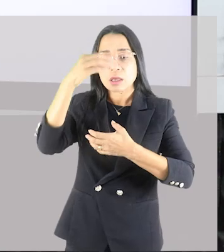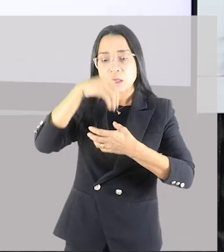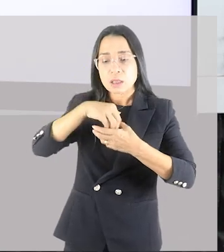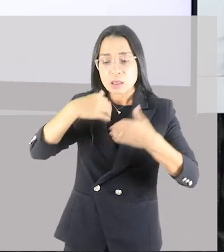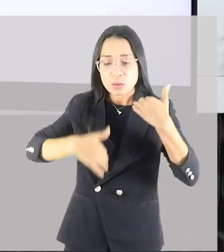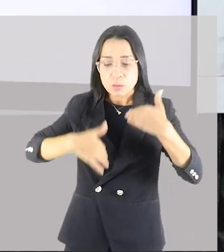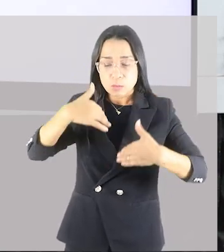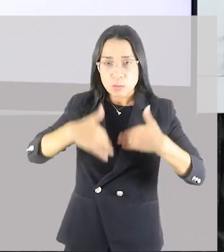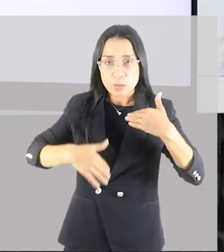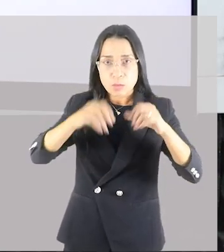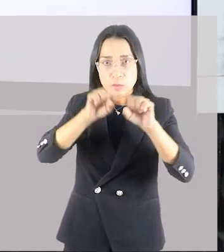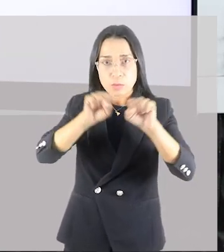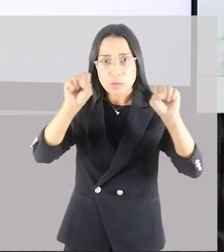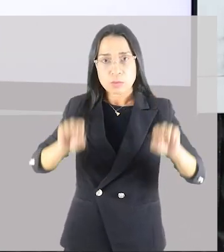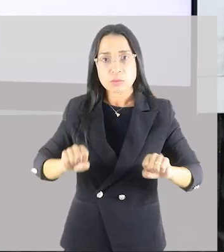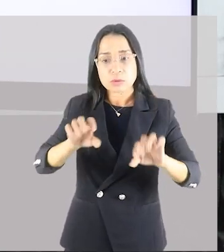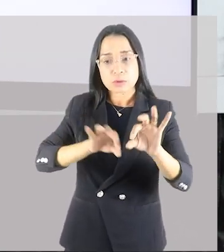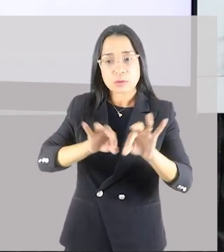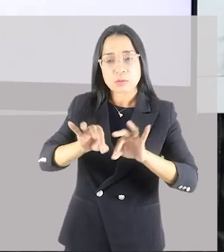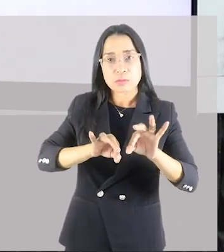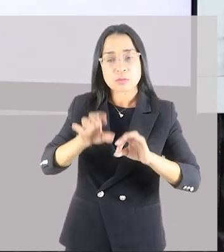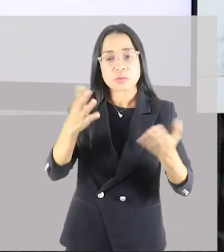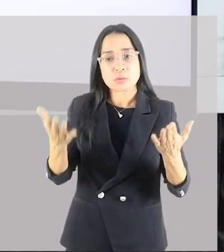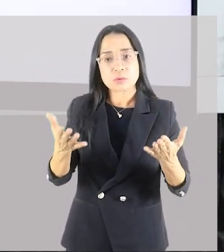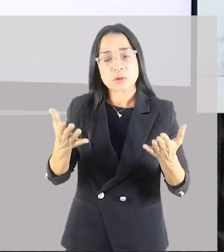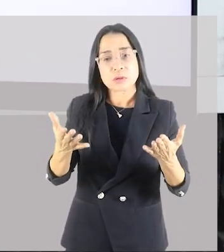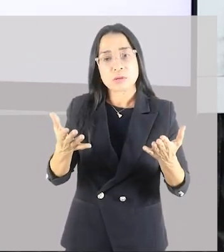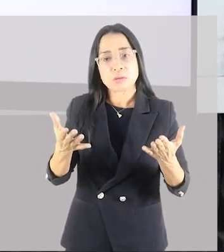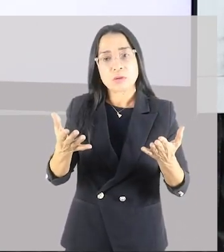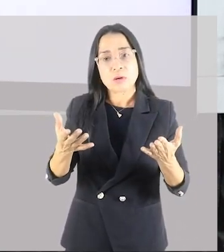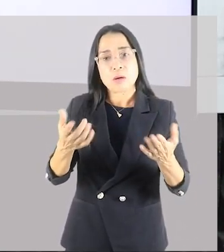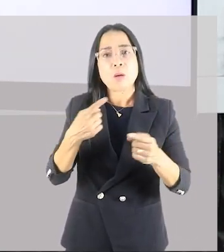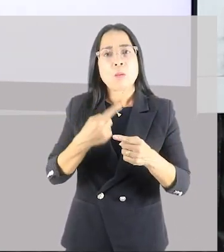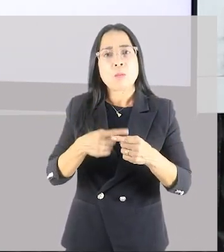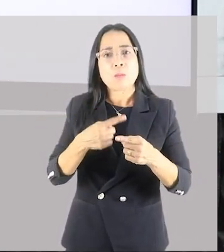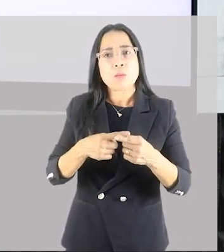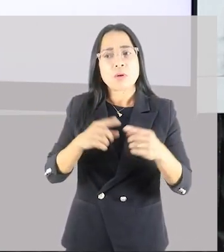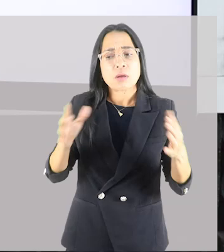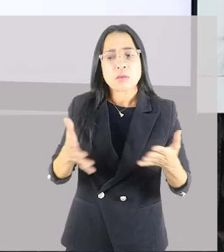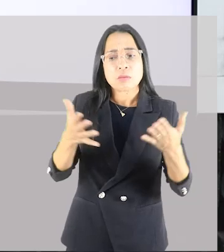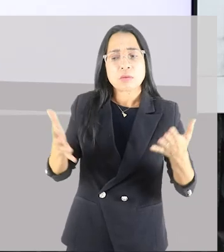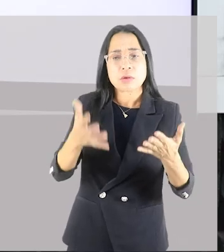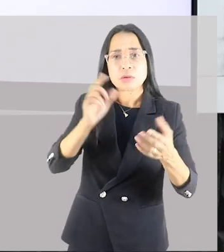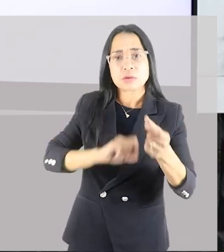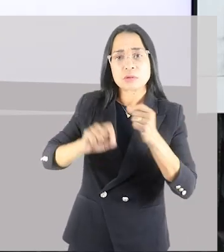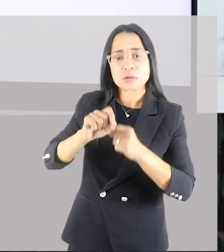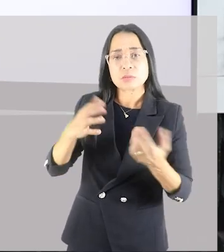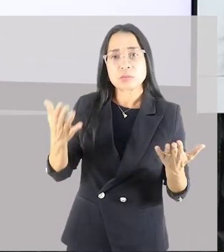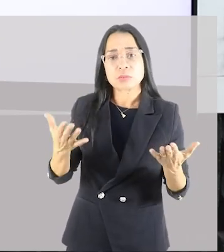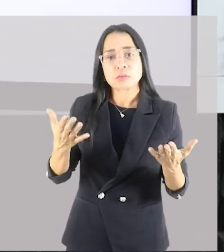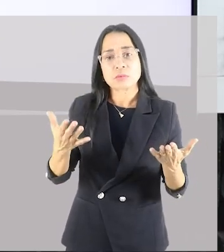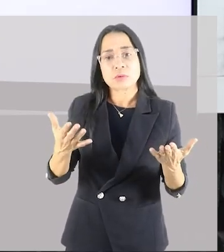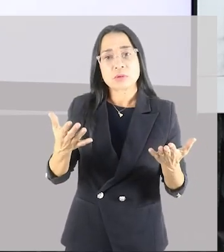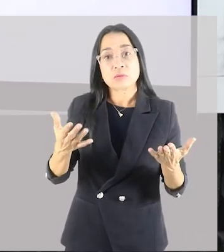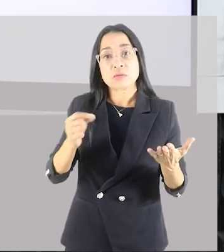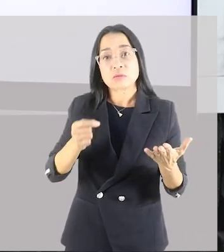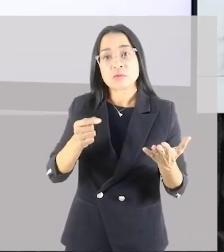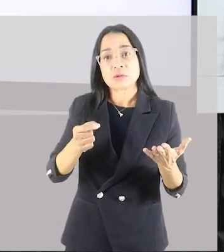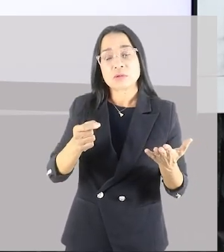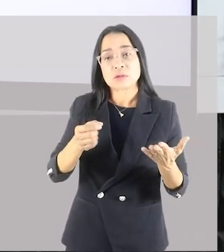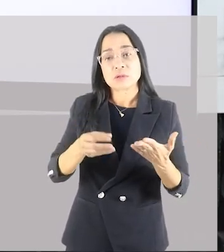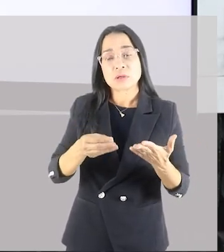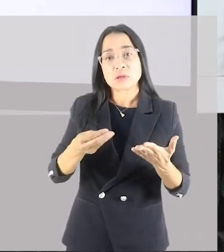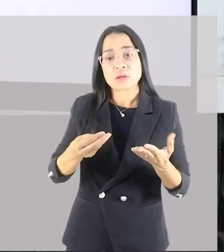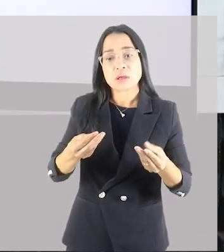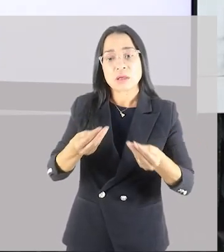dentro de um sistema funcional em decorrência do estímulo que você está dando àquele